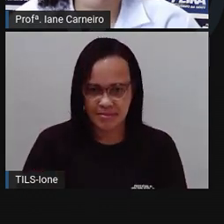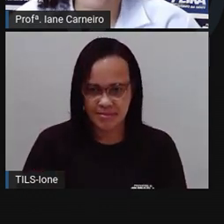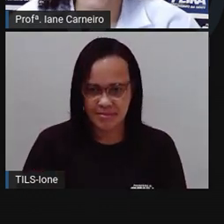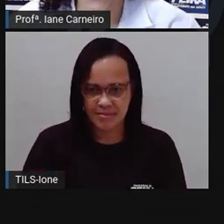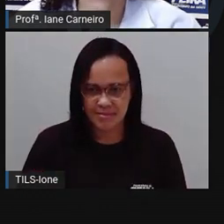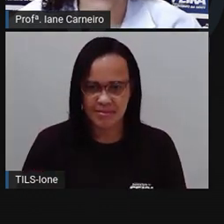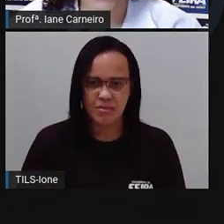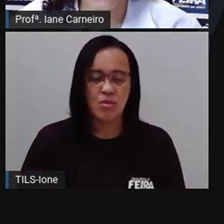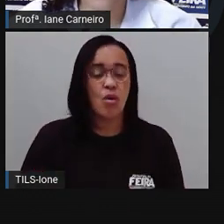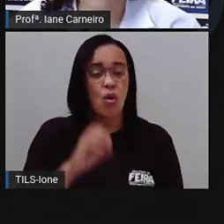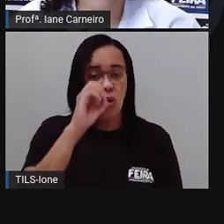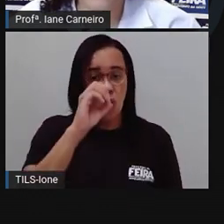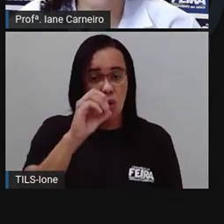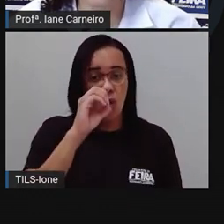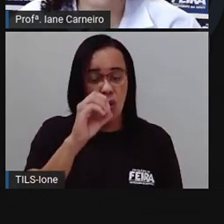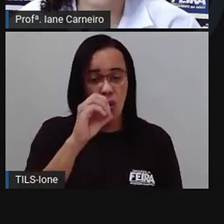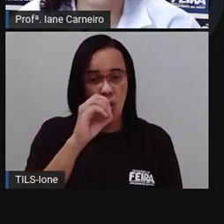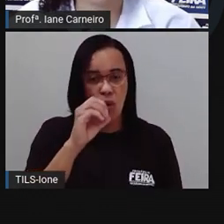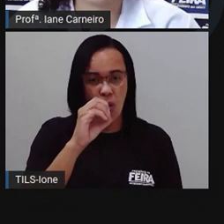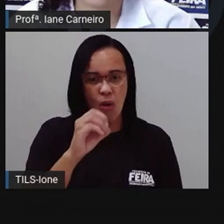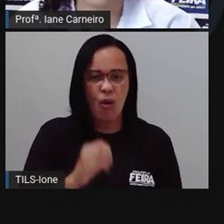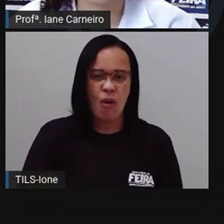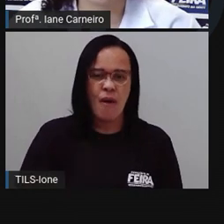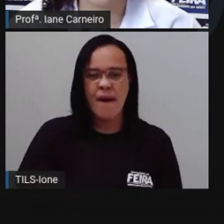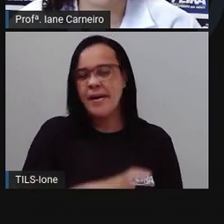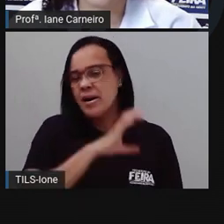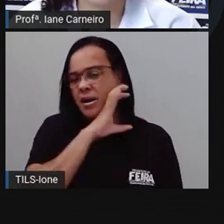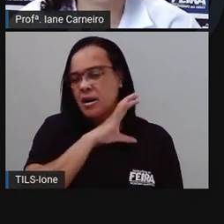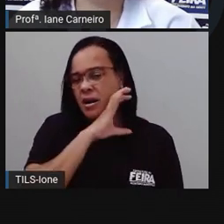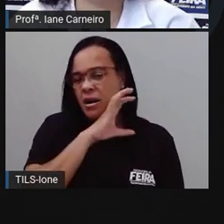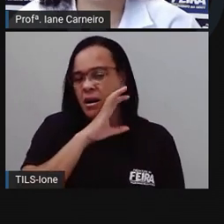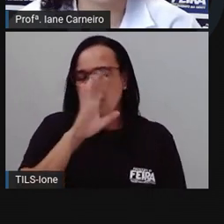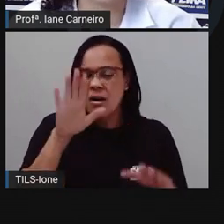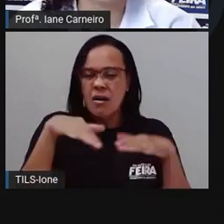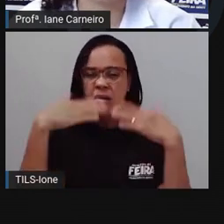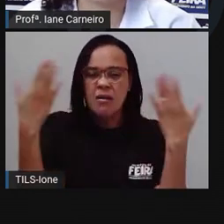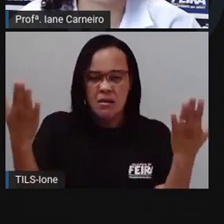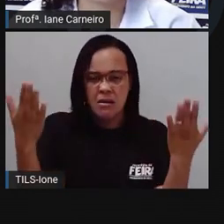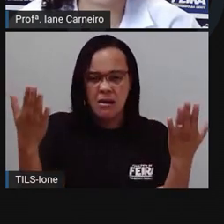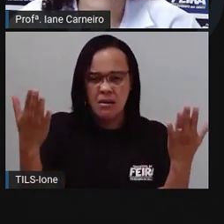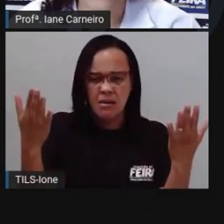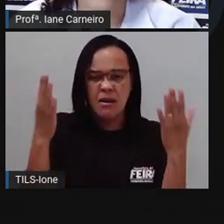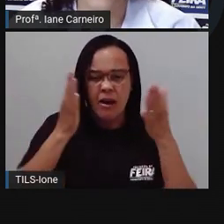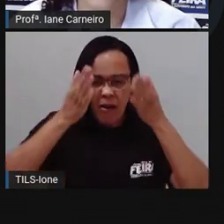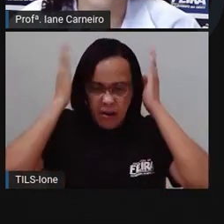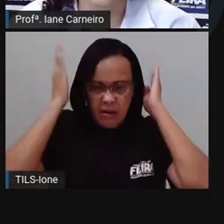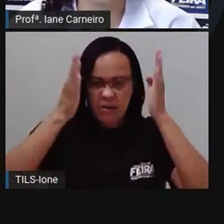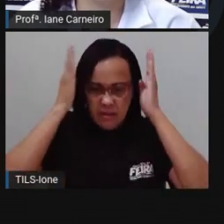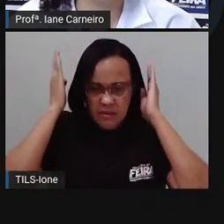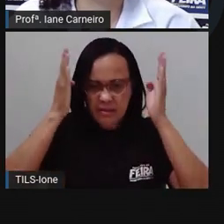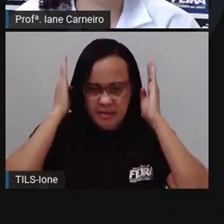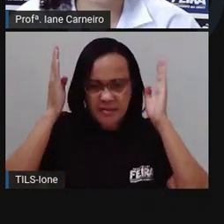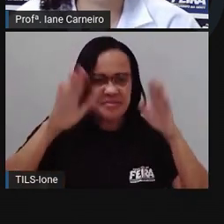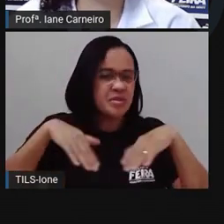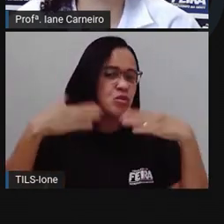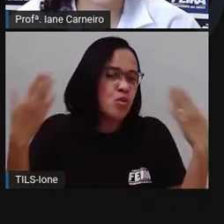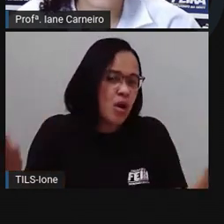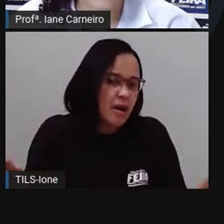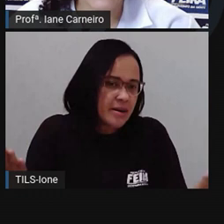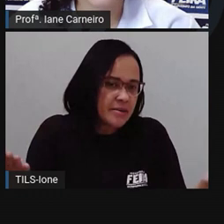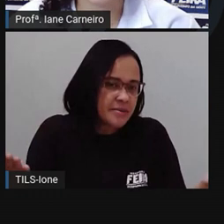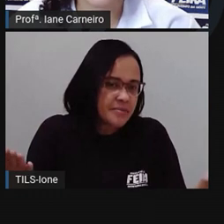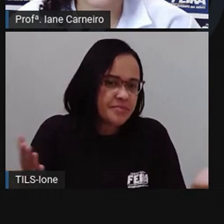Termina com a letra O. Que animal é? Jumento? Será que é jumento? Não pode ser jumento, porque tem A aqui, né? Será que é